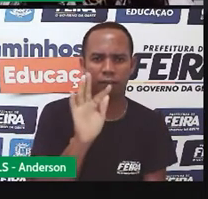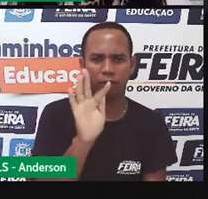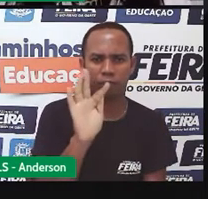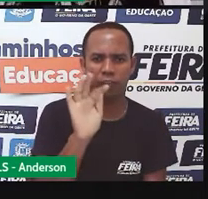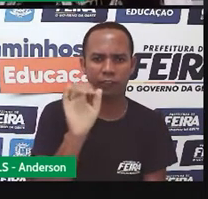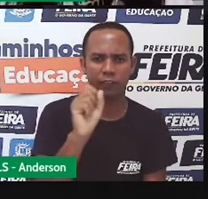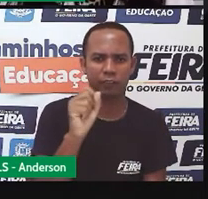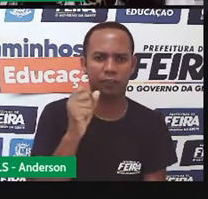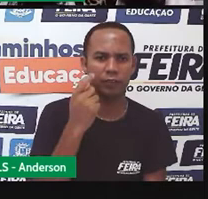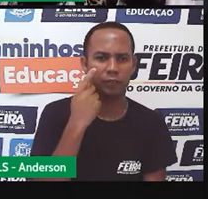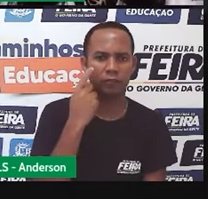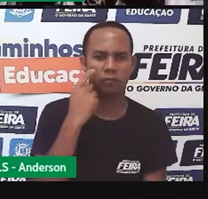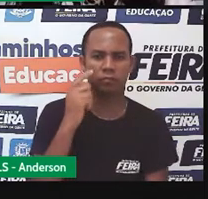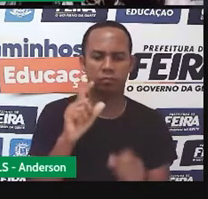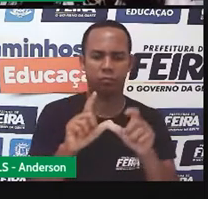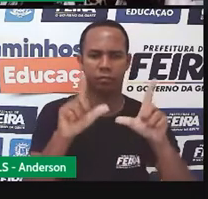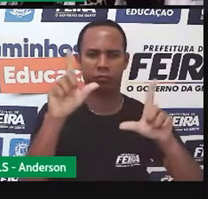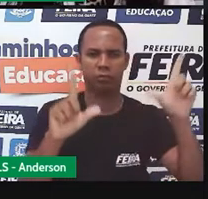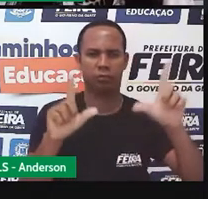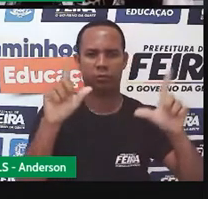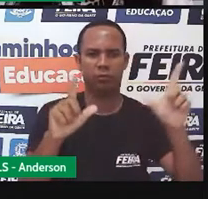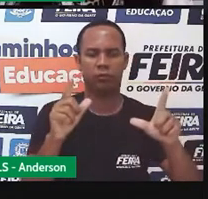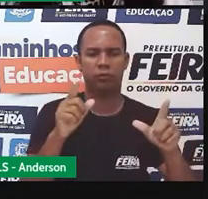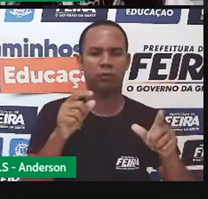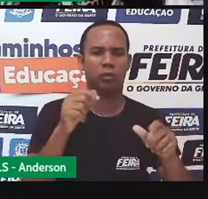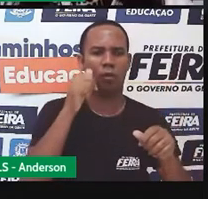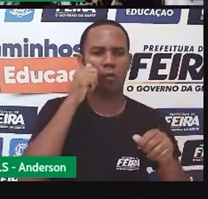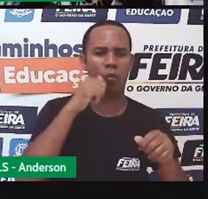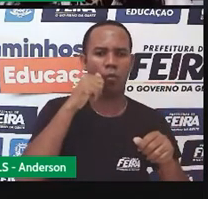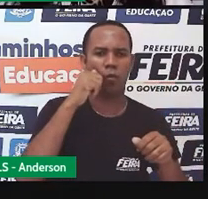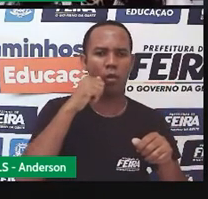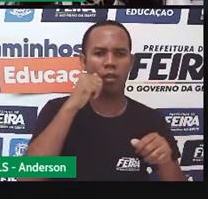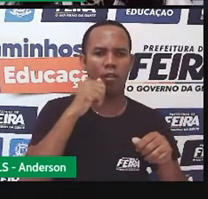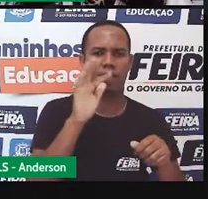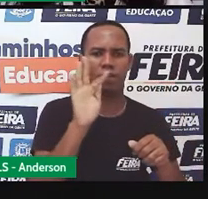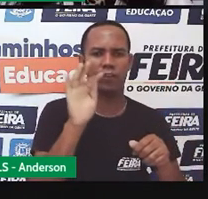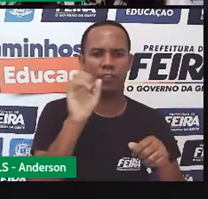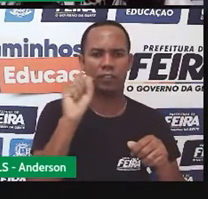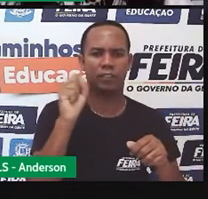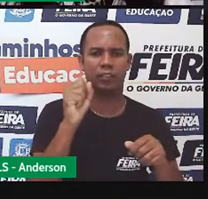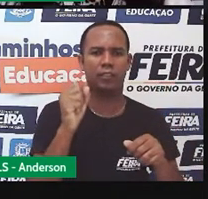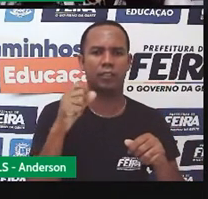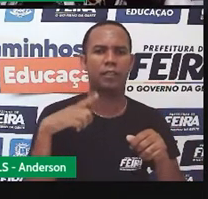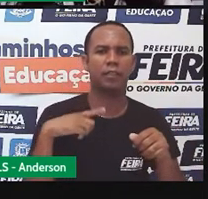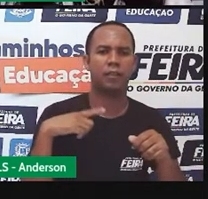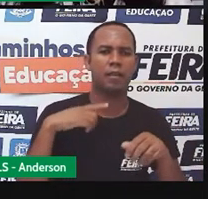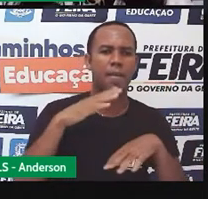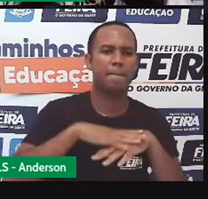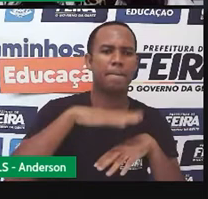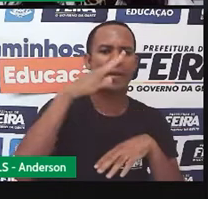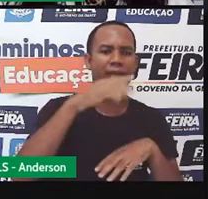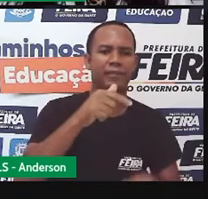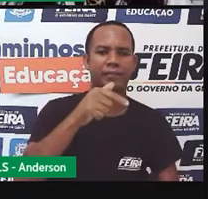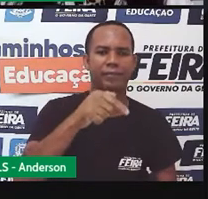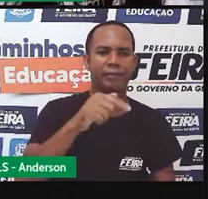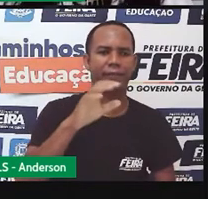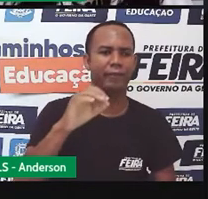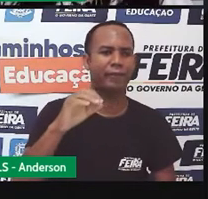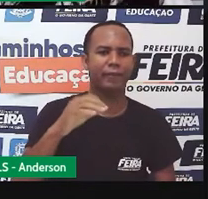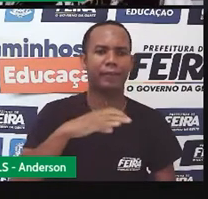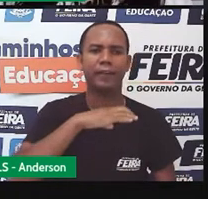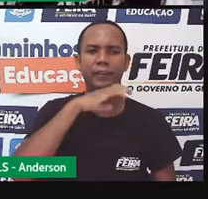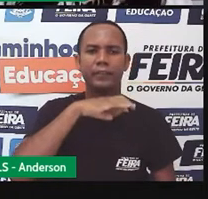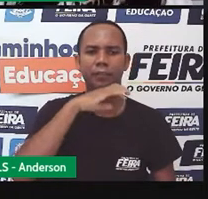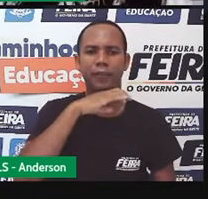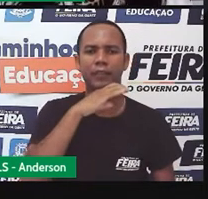Subaé há um tempo. Uma moradora de Feira de Santana, cuida de mais de 70 animais vítimas de maltratos e